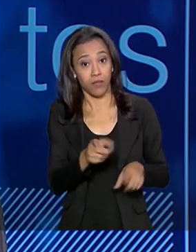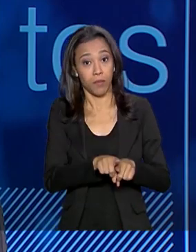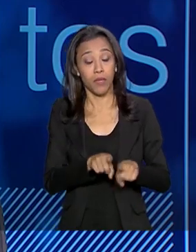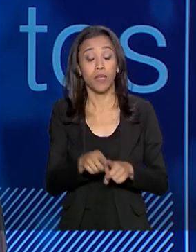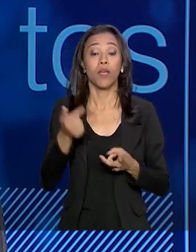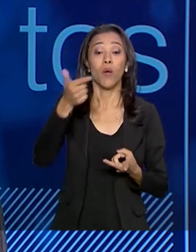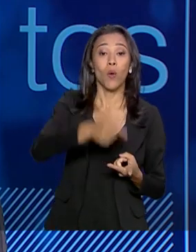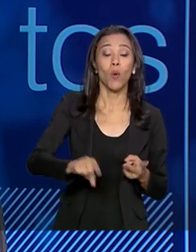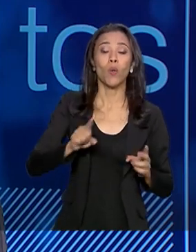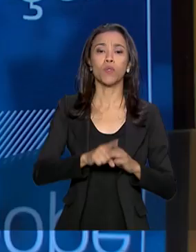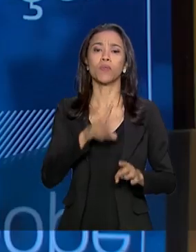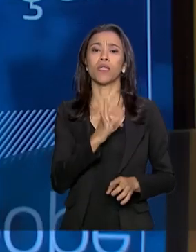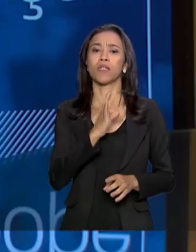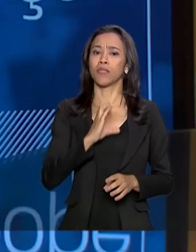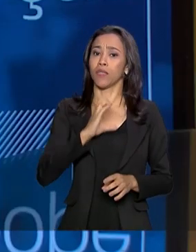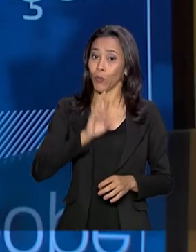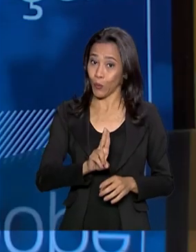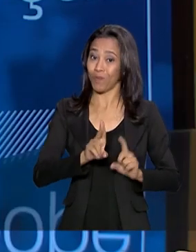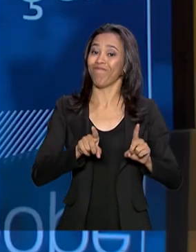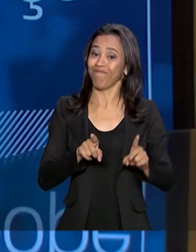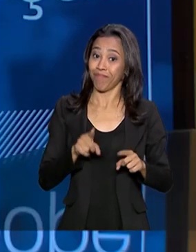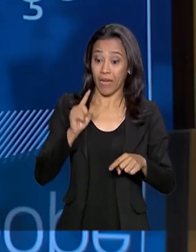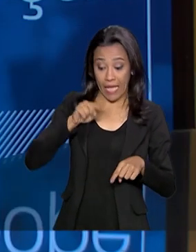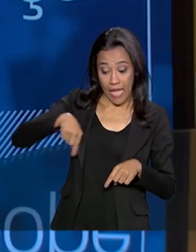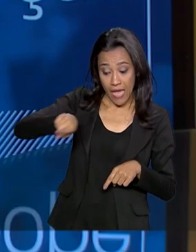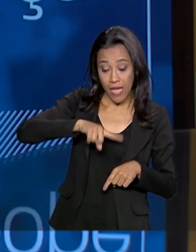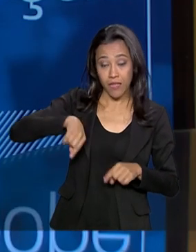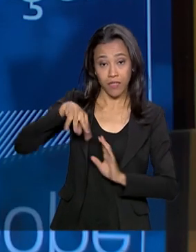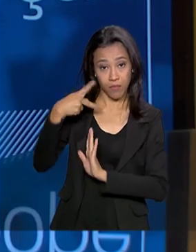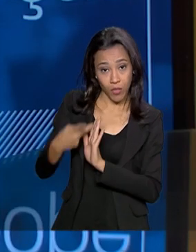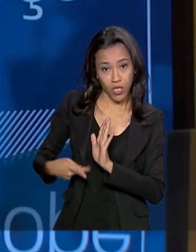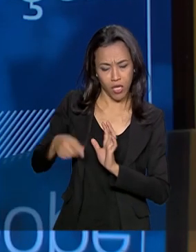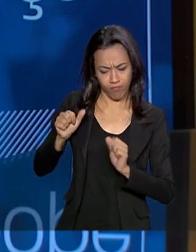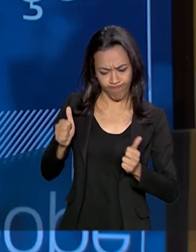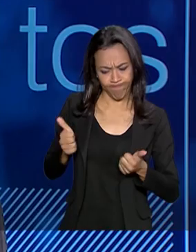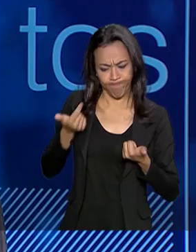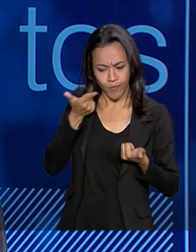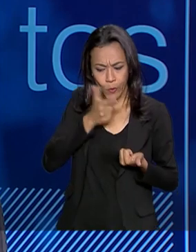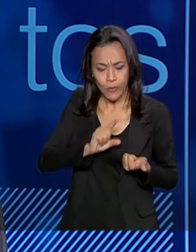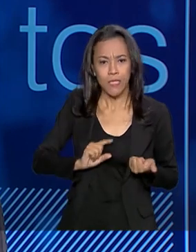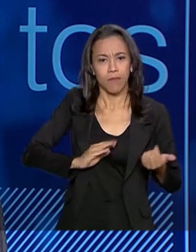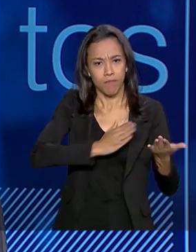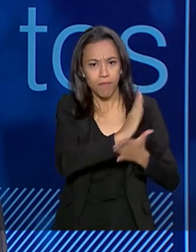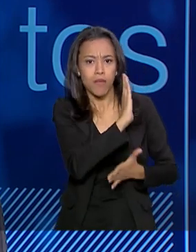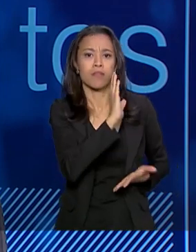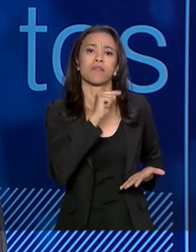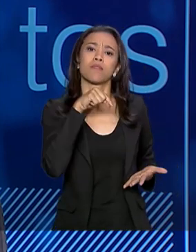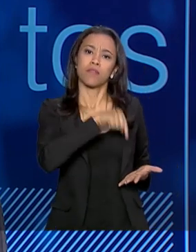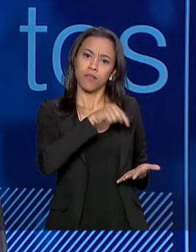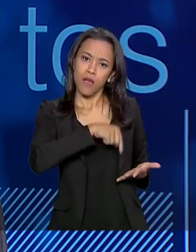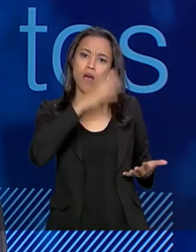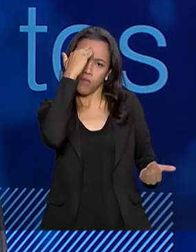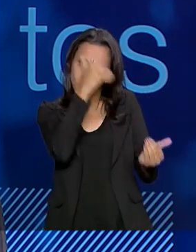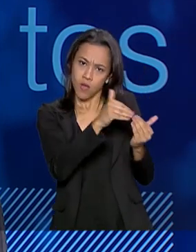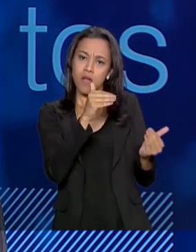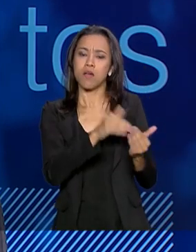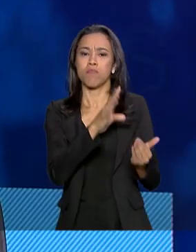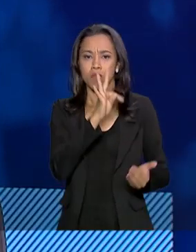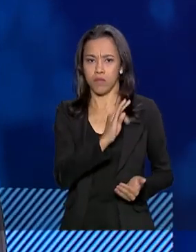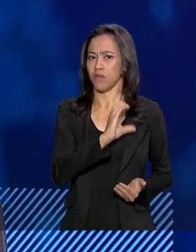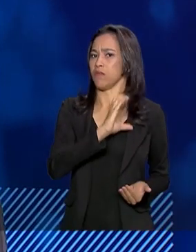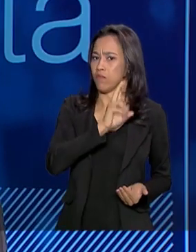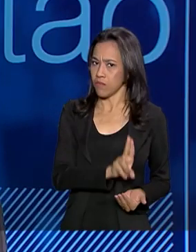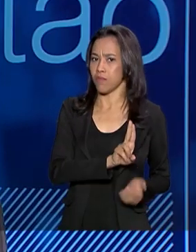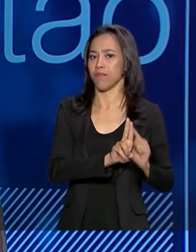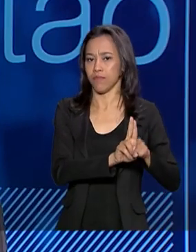ponte com o Tribunal de Contas da União, para garantir que todo esse processo de estruturação de uma nova concessão, ele seja aprovado pelo Tribunal de Contas, para que a gente